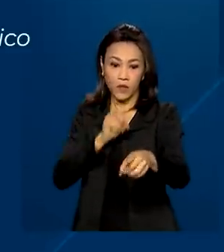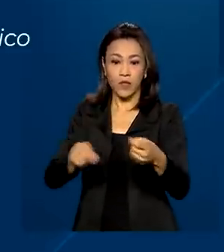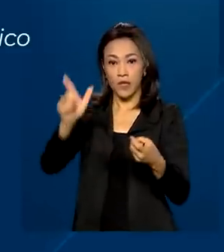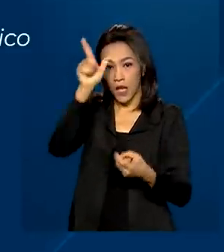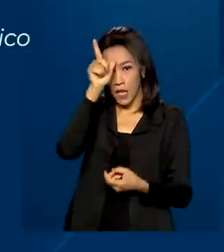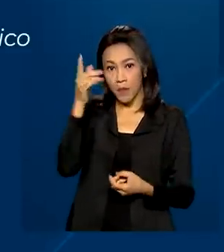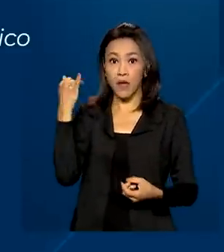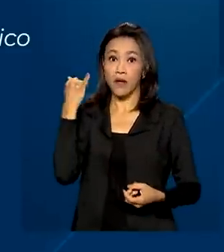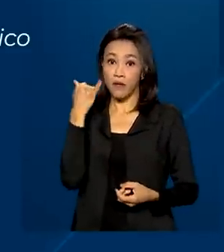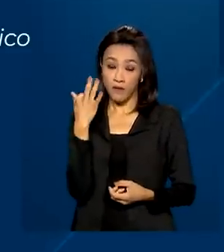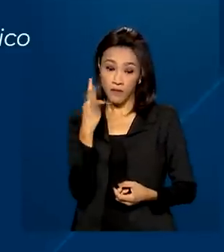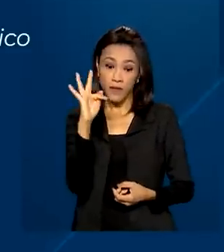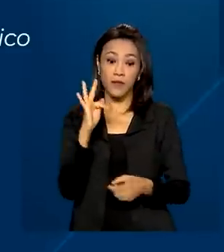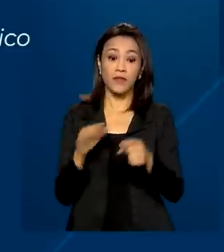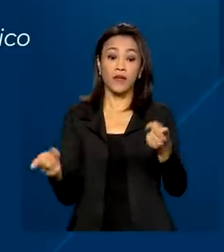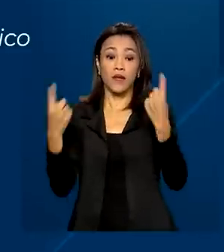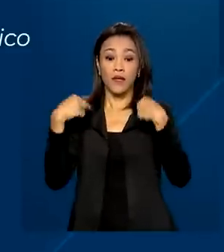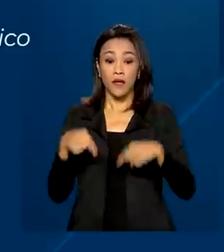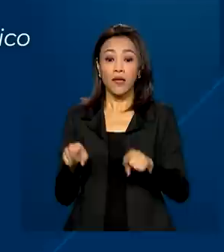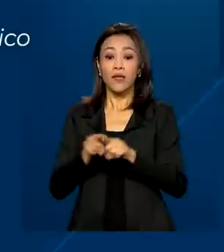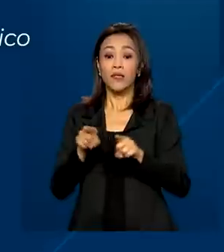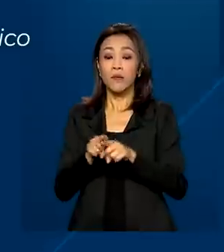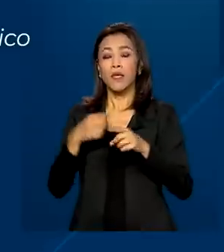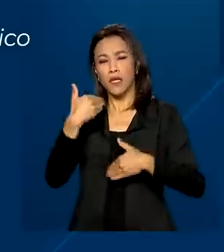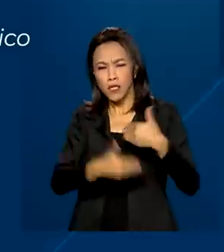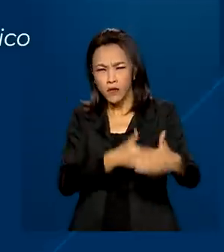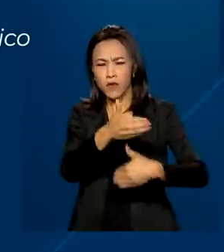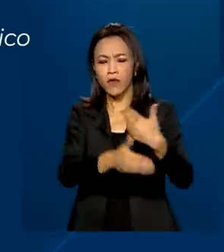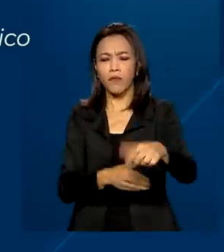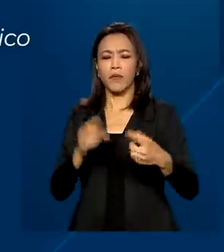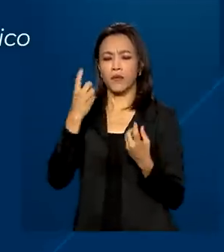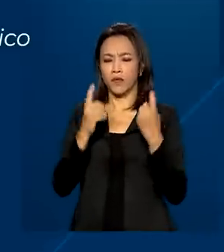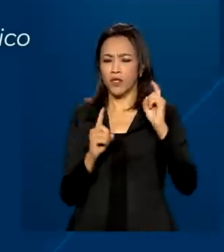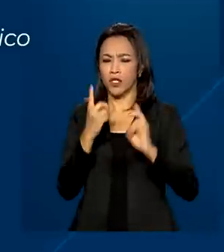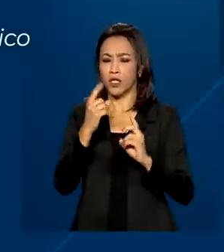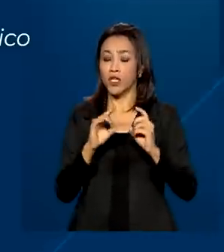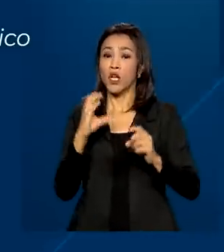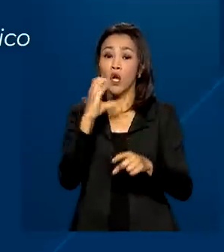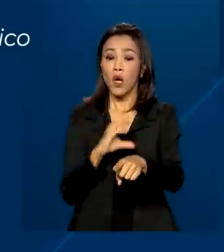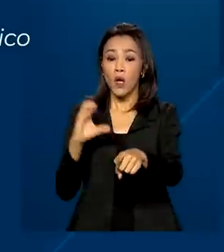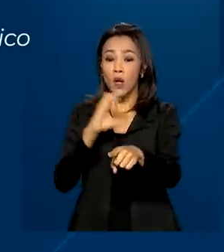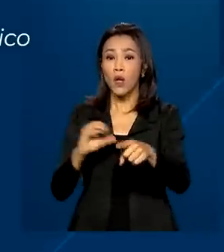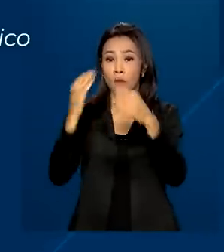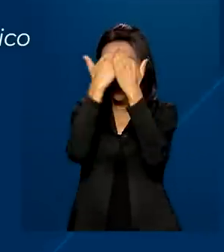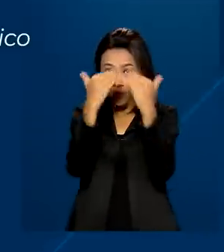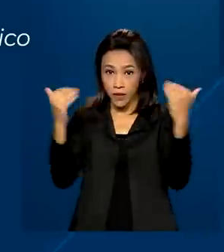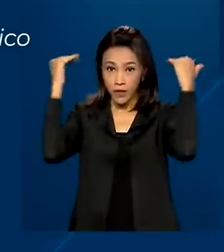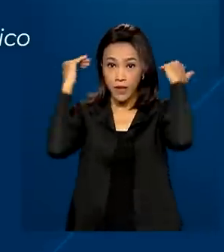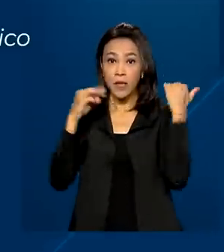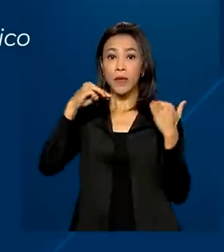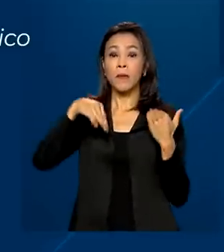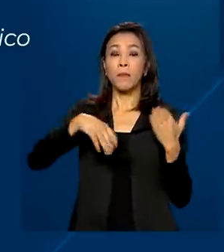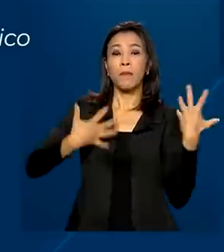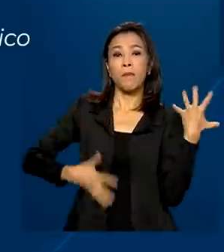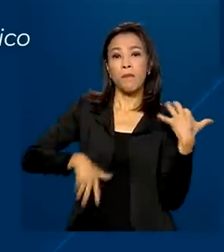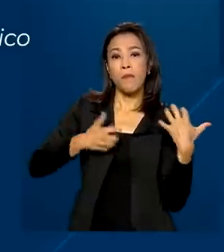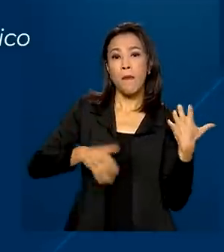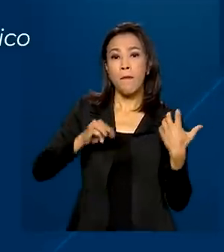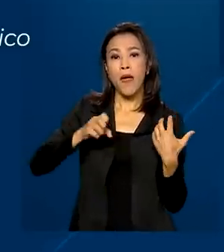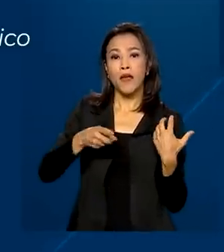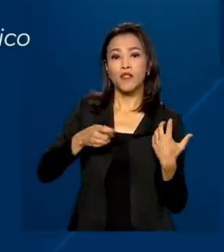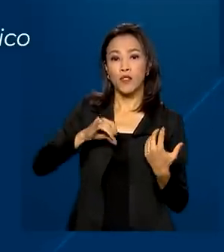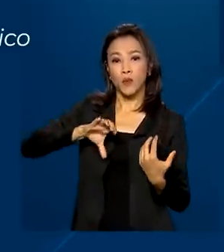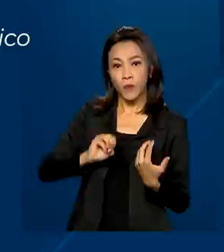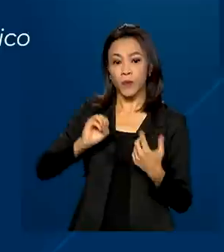Alemanha e França, e em desenvolvimento, como Chile, Colômbia e o México. Uma das metas da OCDE é modelar